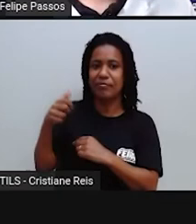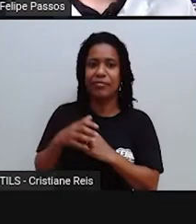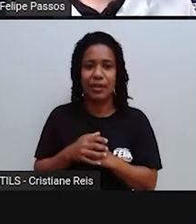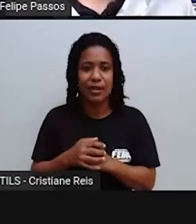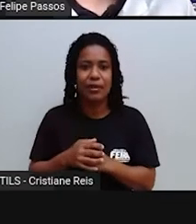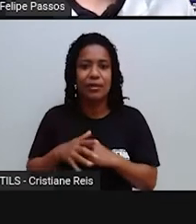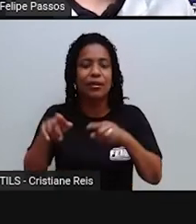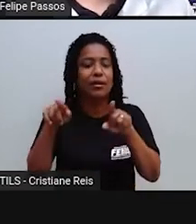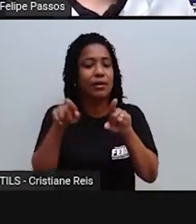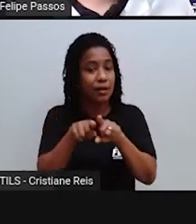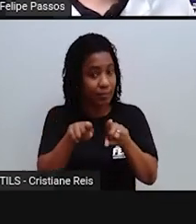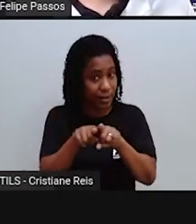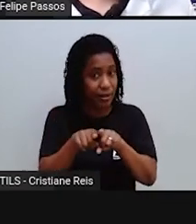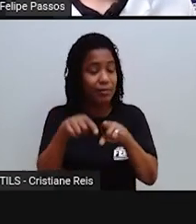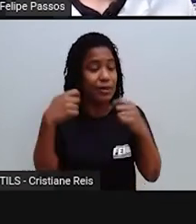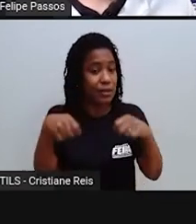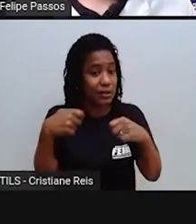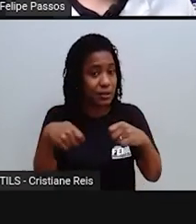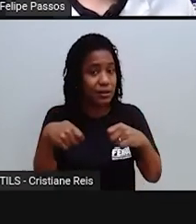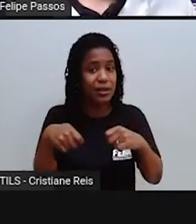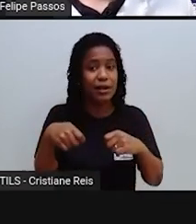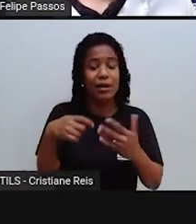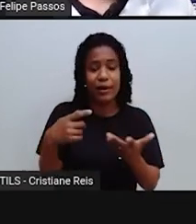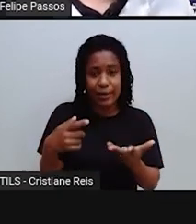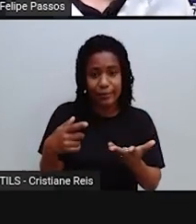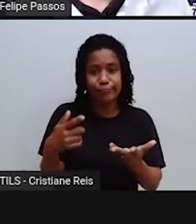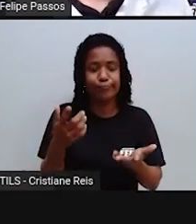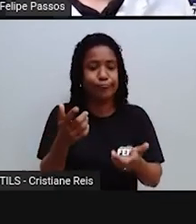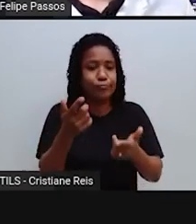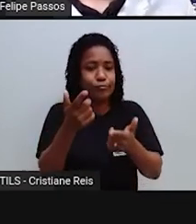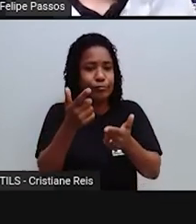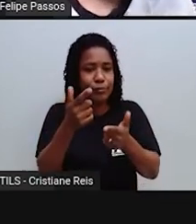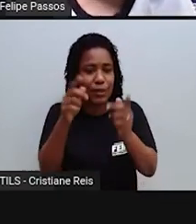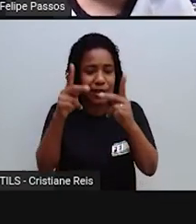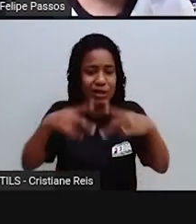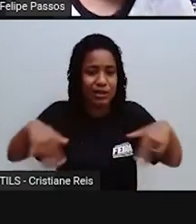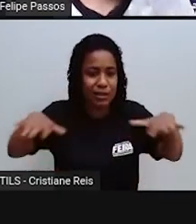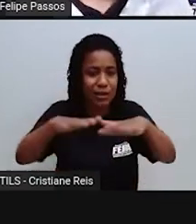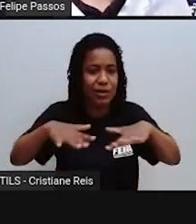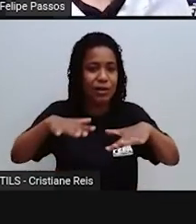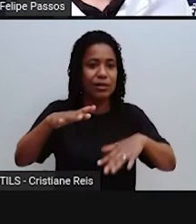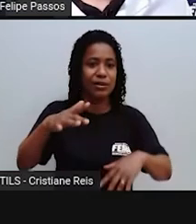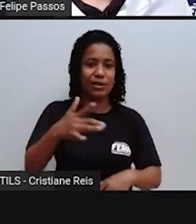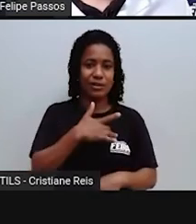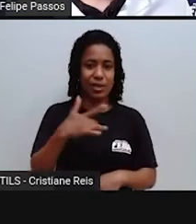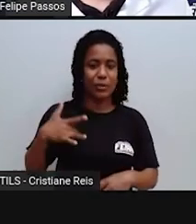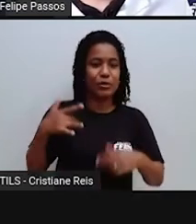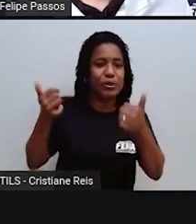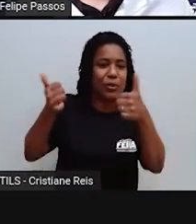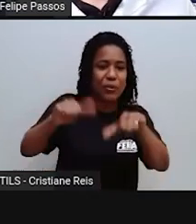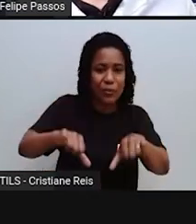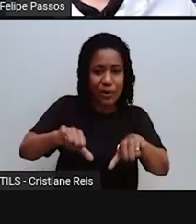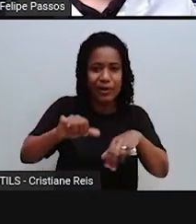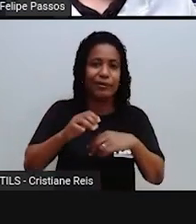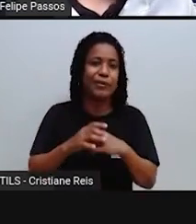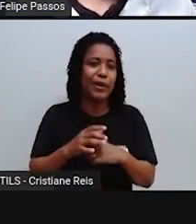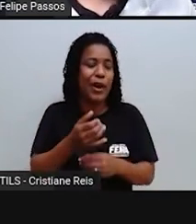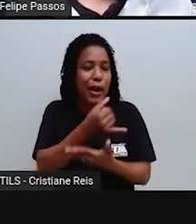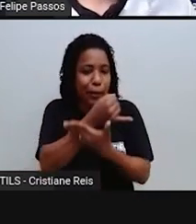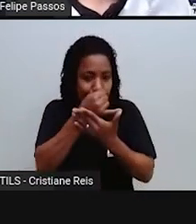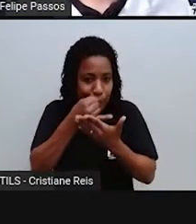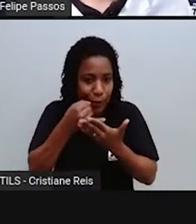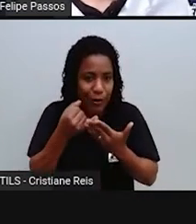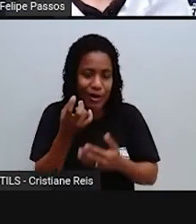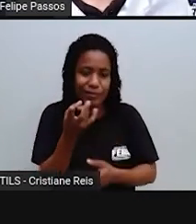comportamentos que tiram a saúde da população. Exemplo, drogas, irresponsabilidade no trânsito, falta